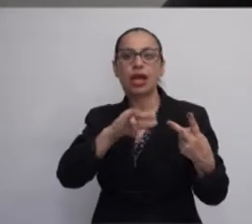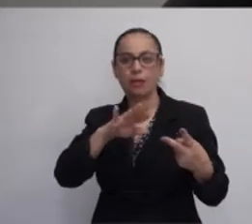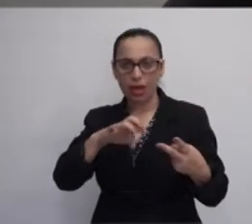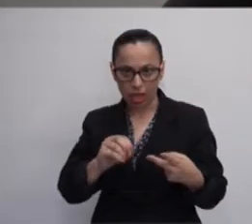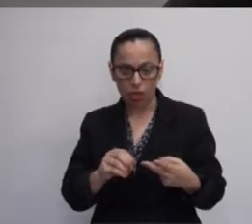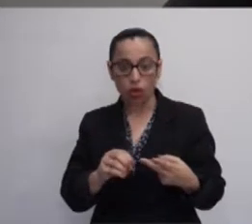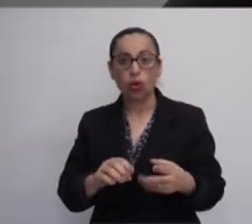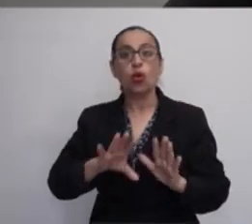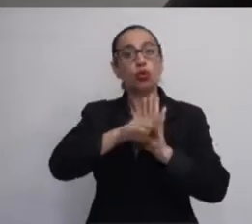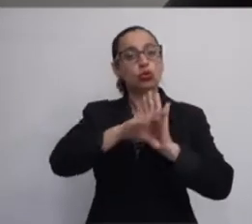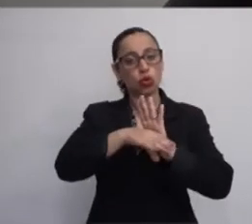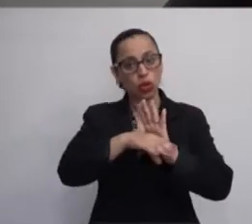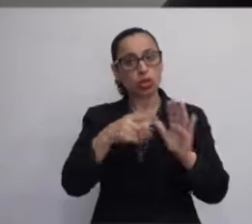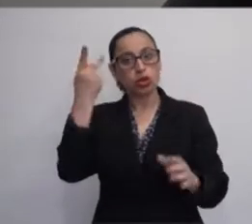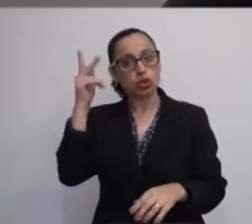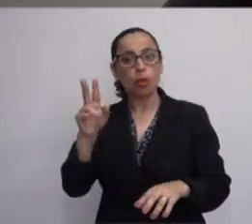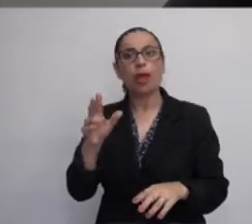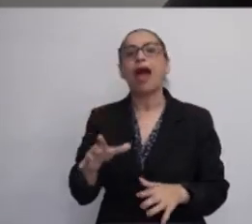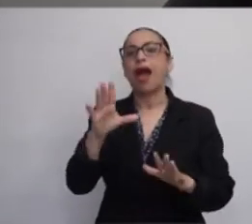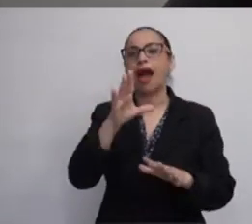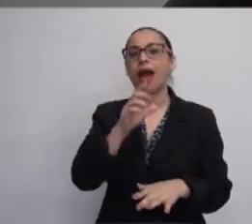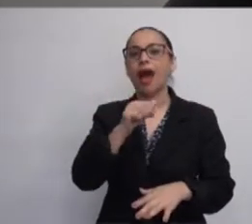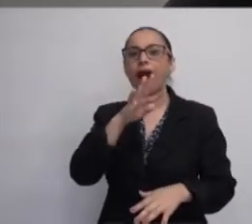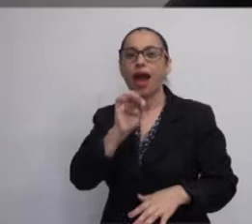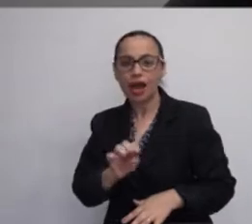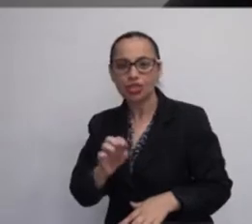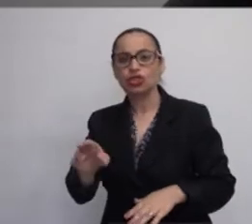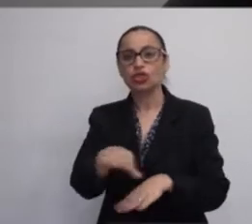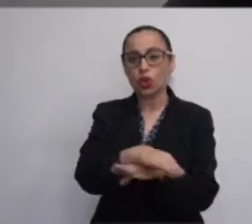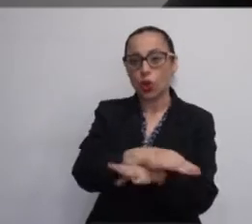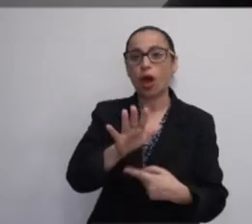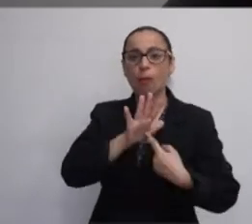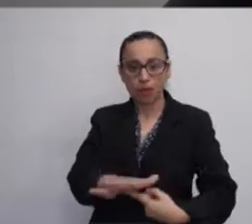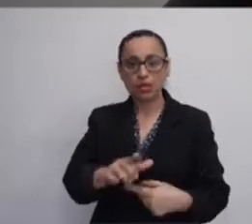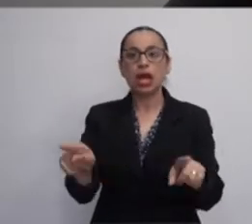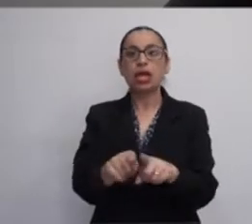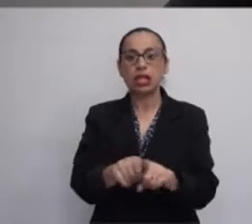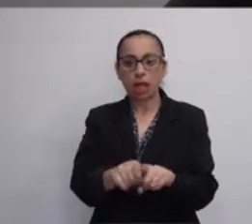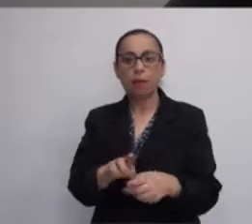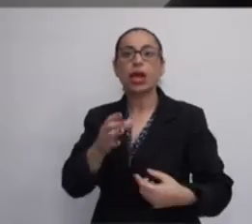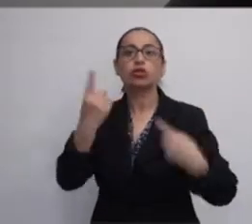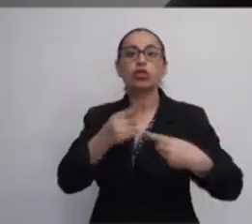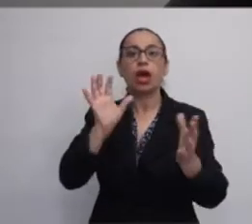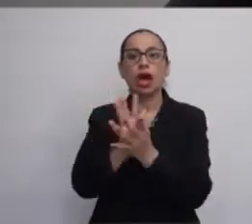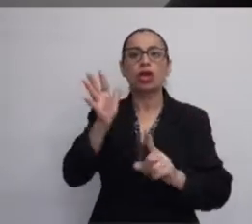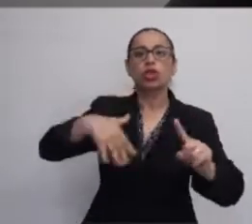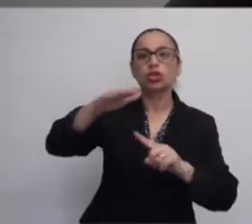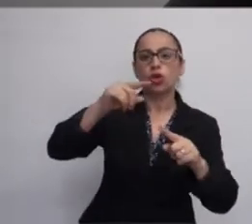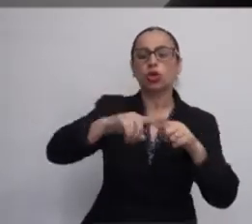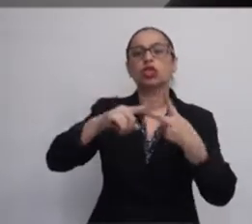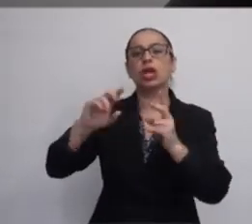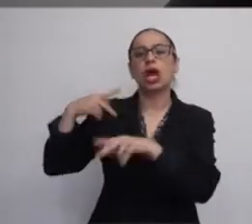Os conceitos sobre a arte de rua foram apresentados e discutidos à luz da sociologia e da antropologia,